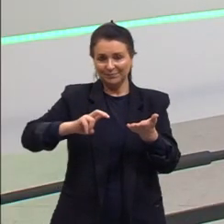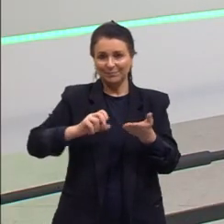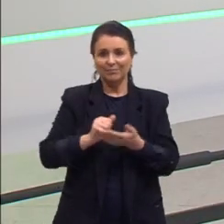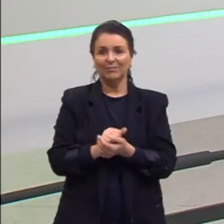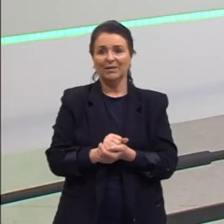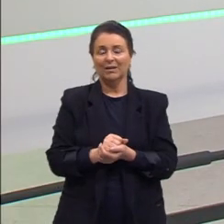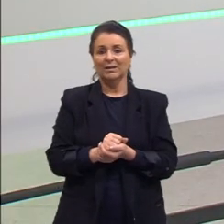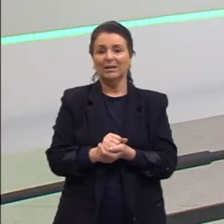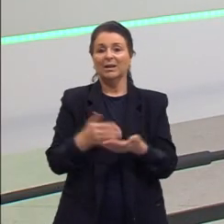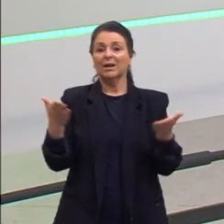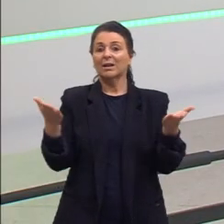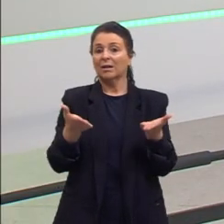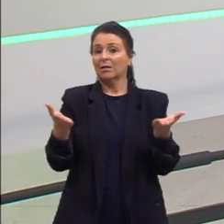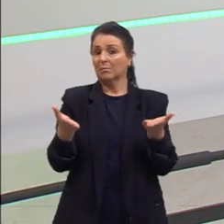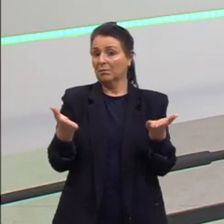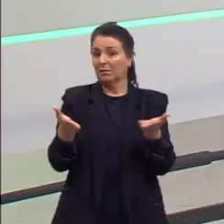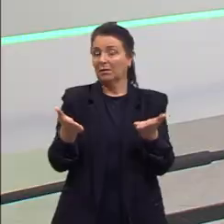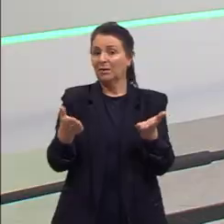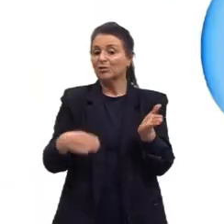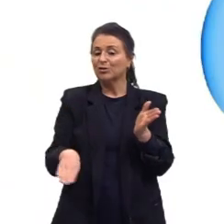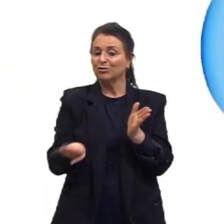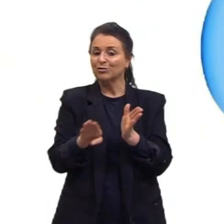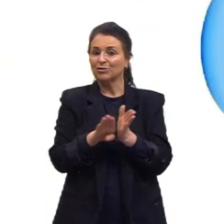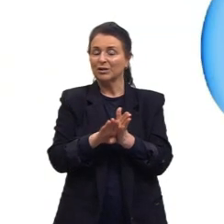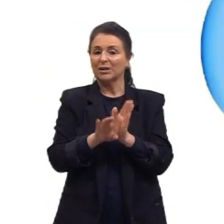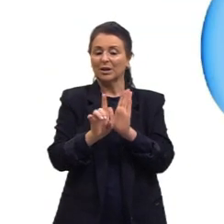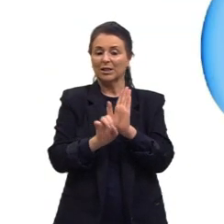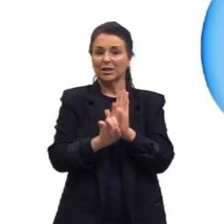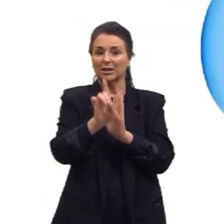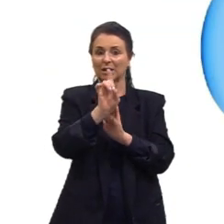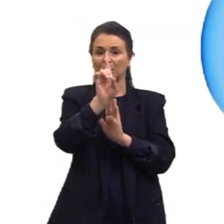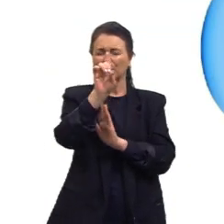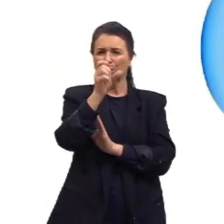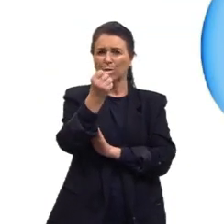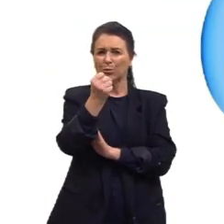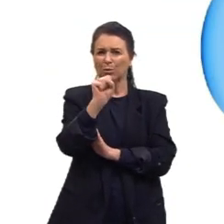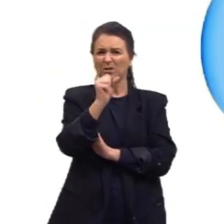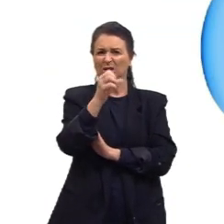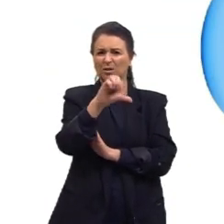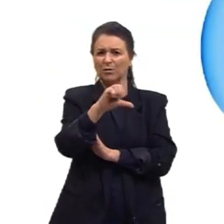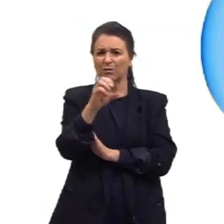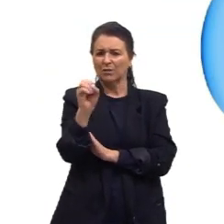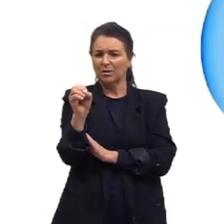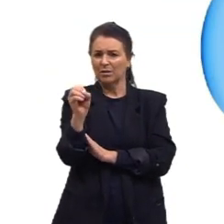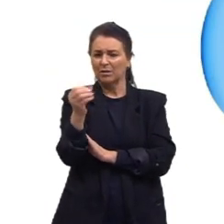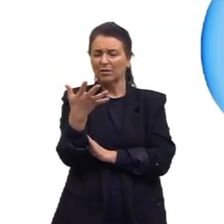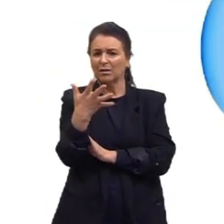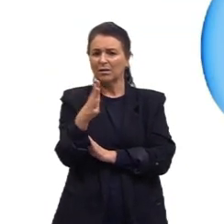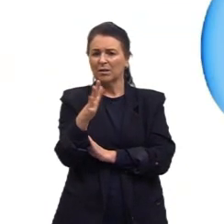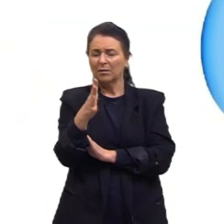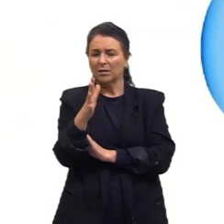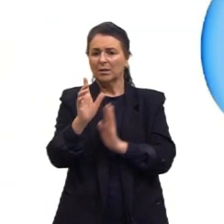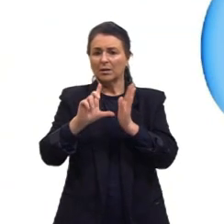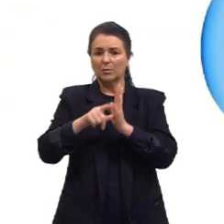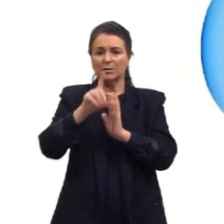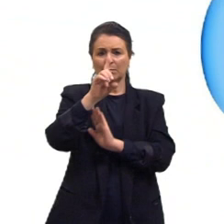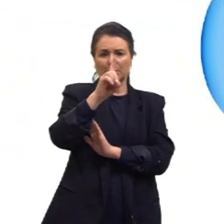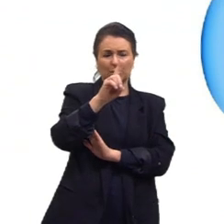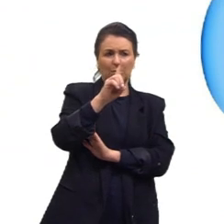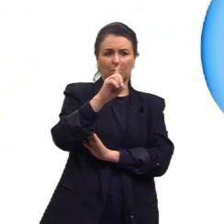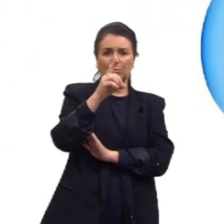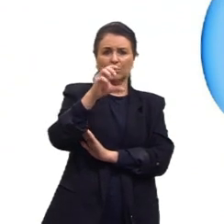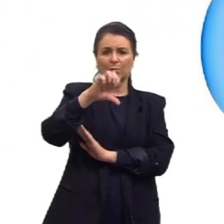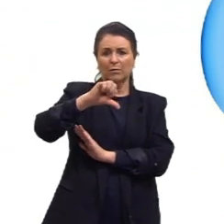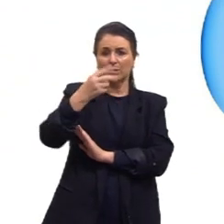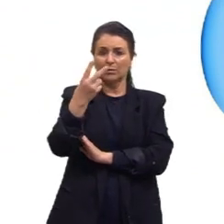a gente chega, então, lá na década, entre 1890 e ali principalmente a partir de 1920,